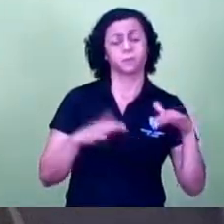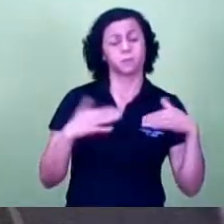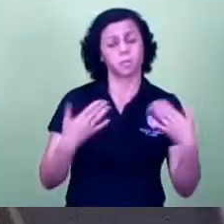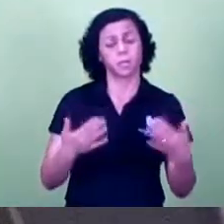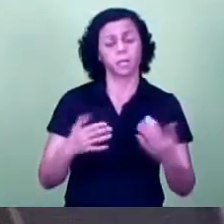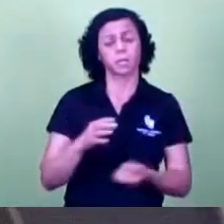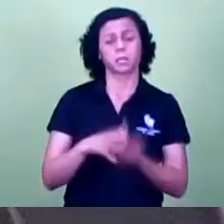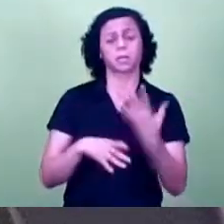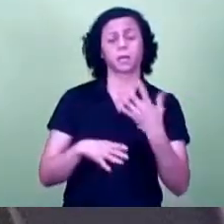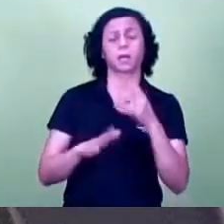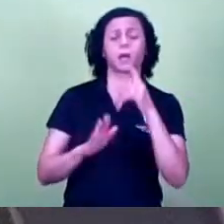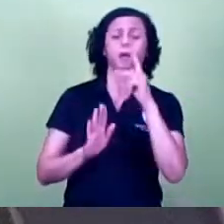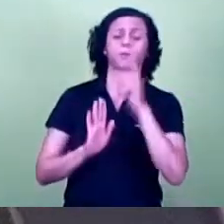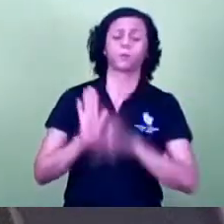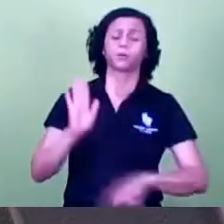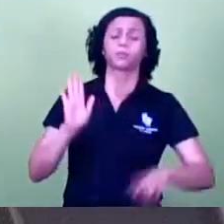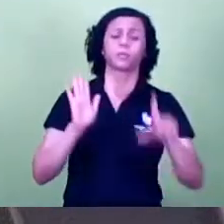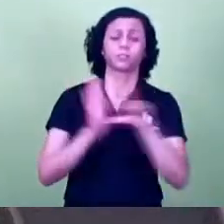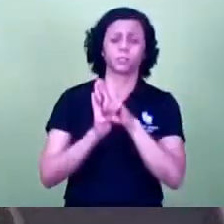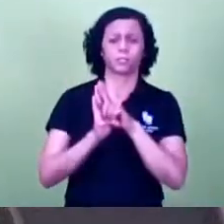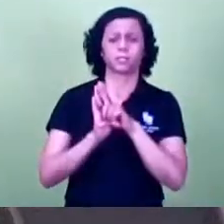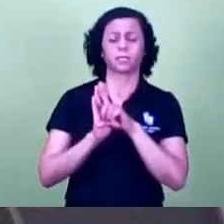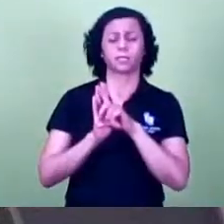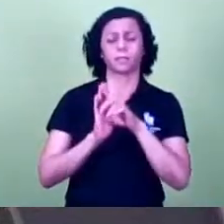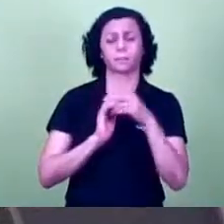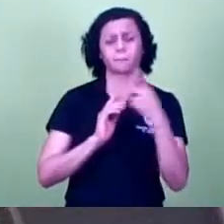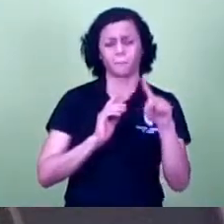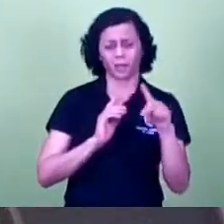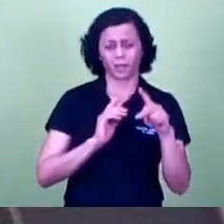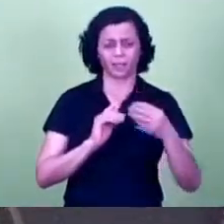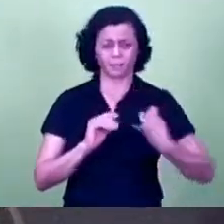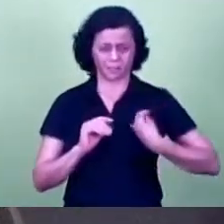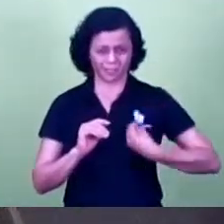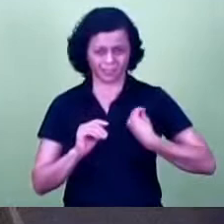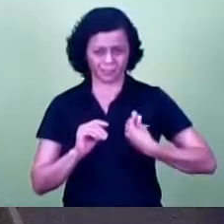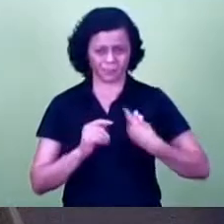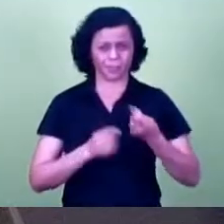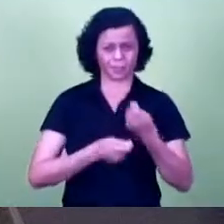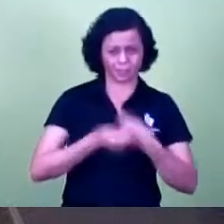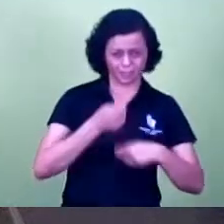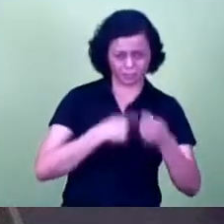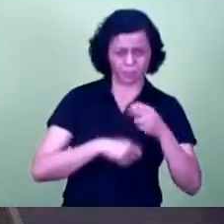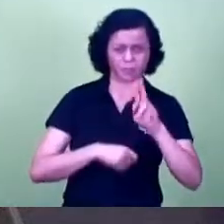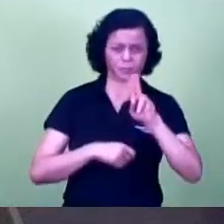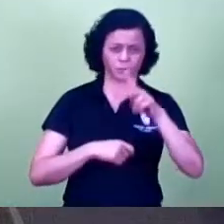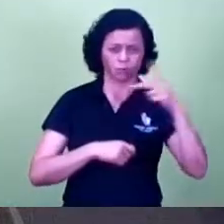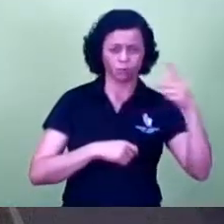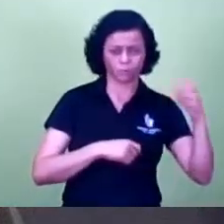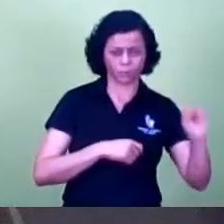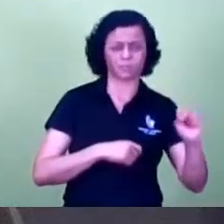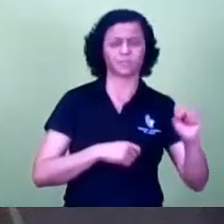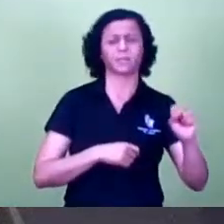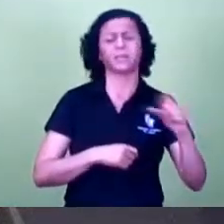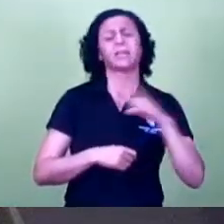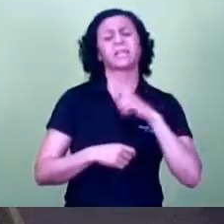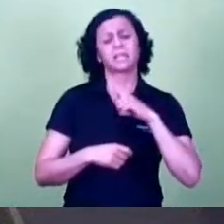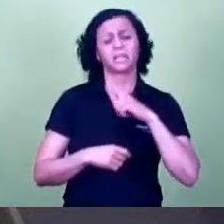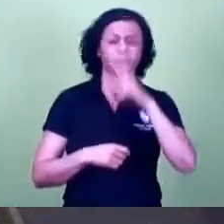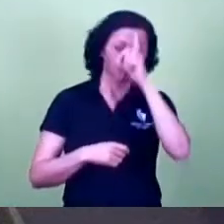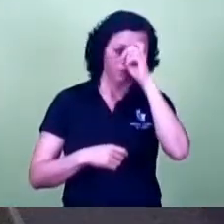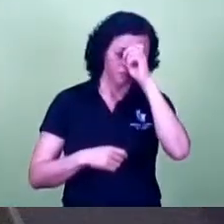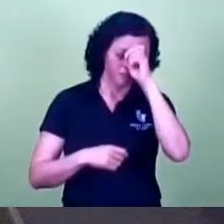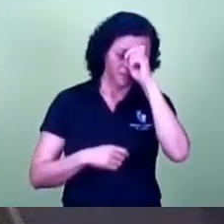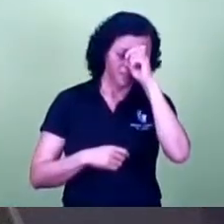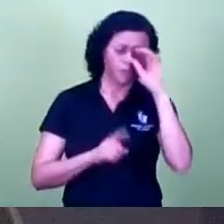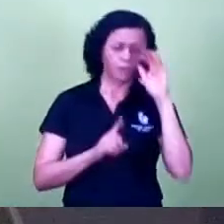projeto de lei que para participar das administrações das UPAs tem um hospital de referência em Juiz Fora